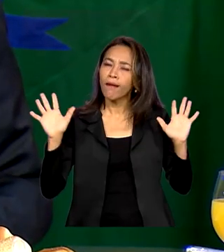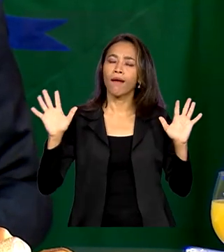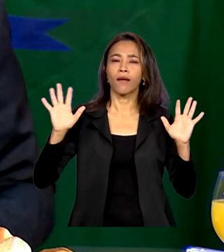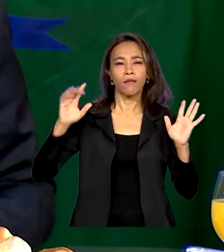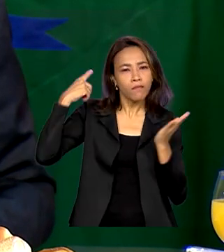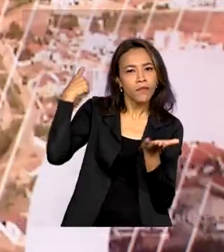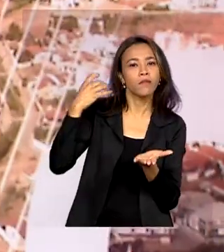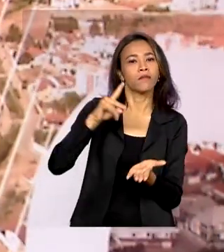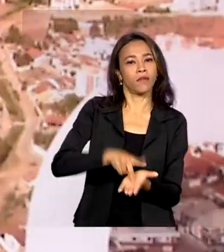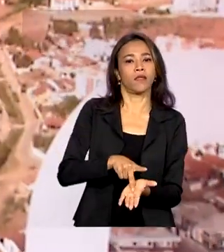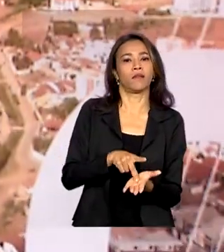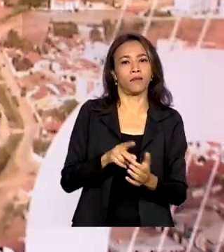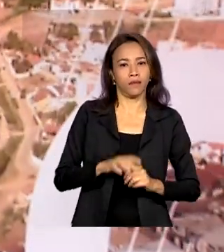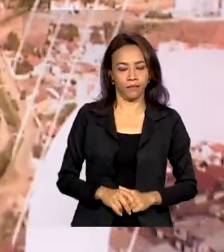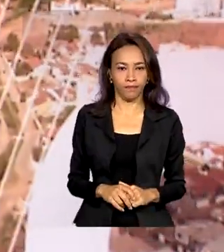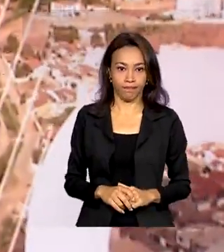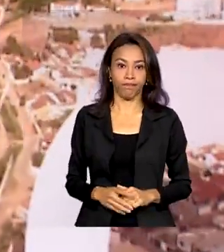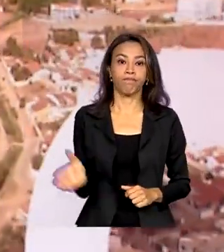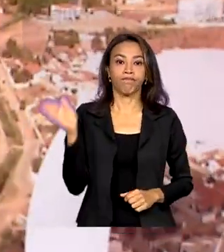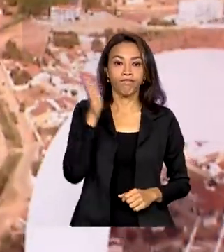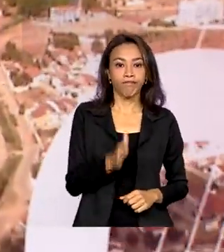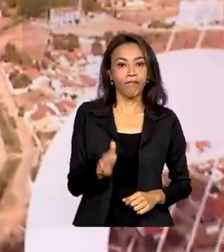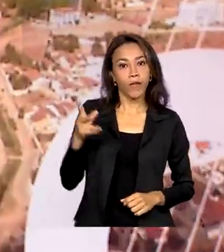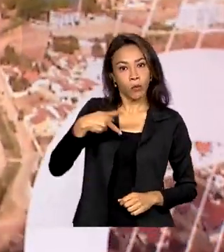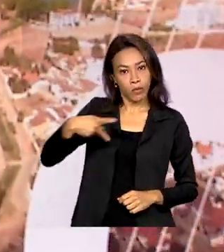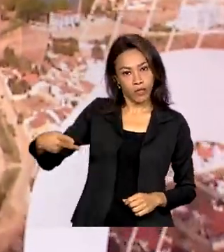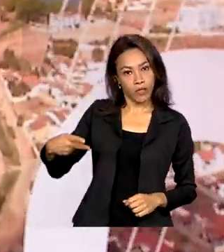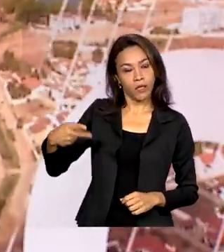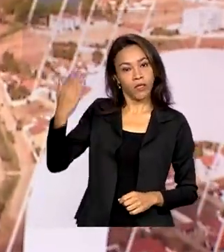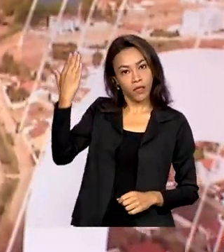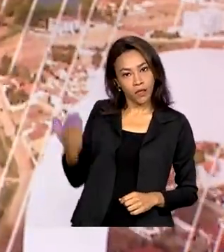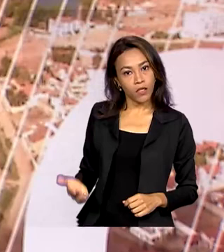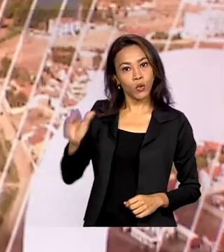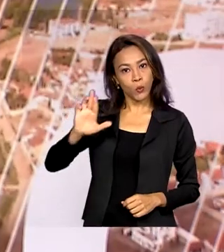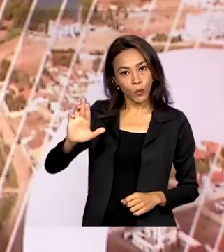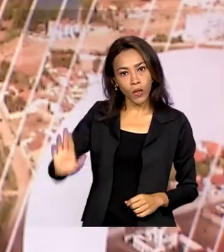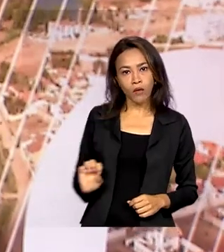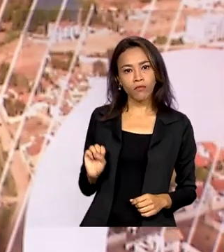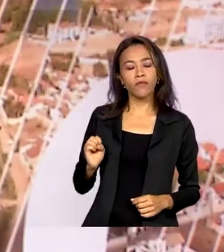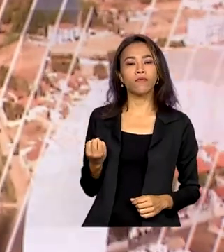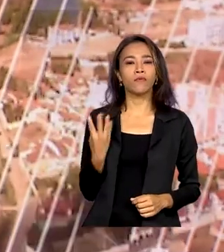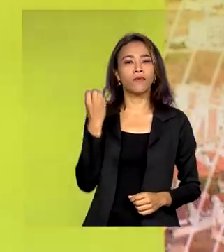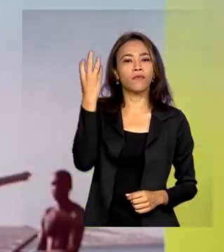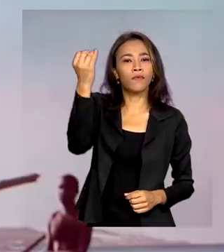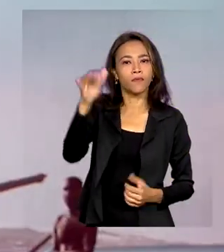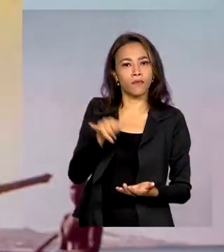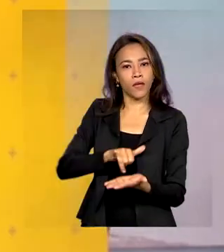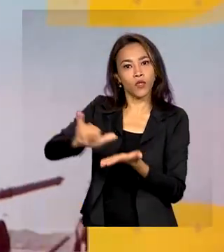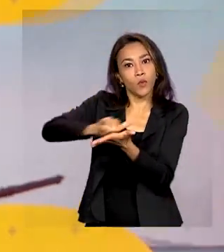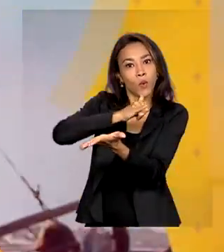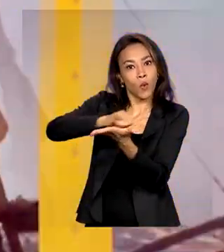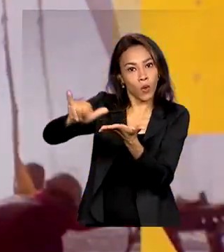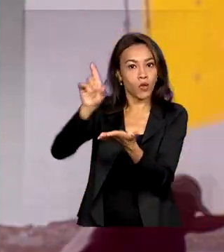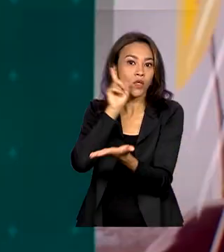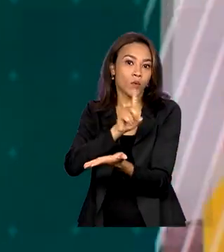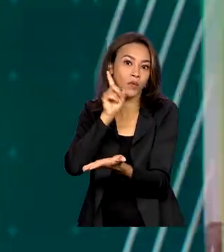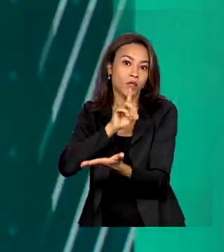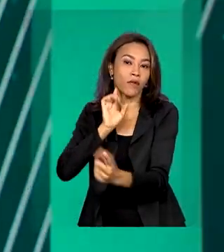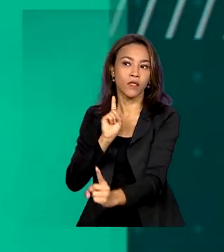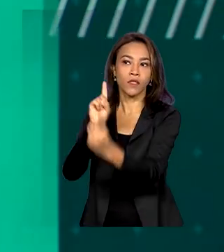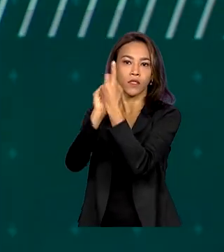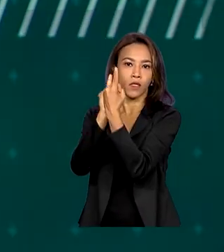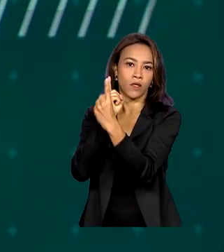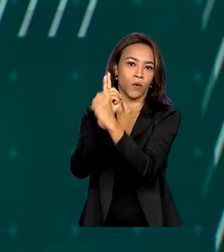muito verdadeira. E o presidente Lula embarca hoje à tarde para Washington, nos Estados Unidos, onde vai se reunir na Casa Branca com o presidente